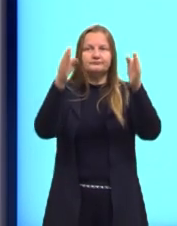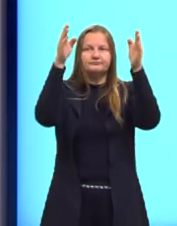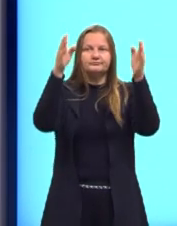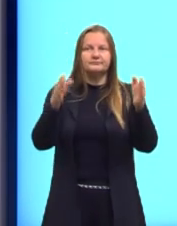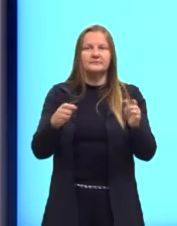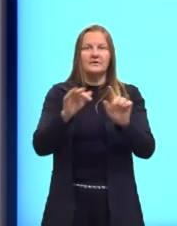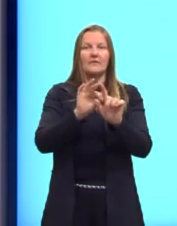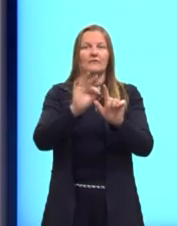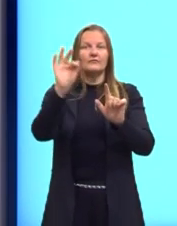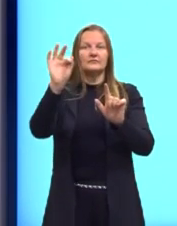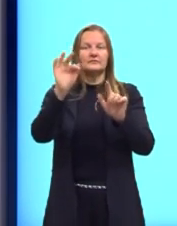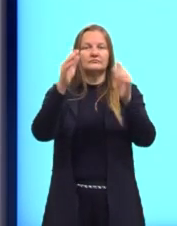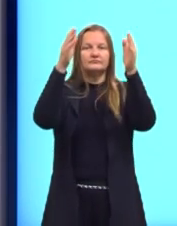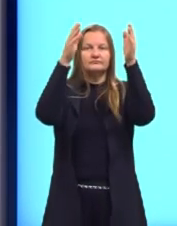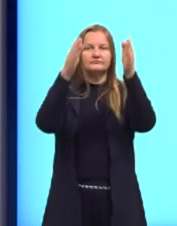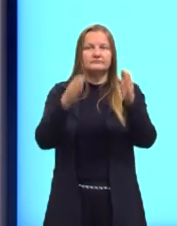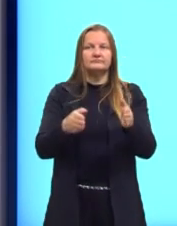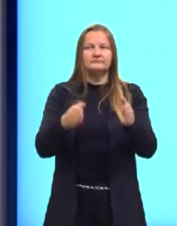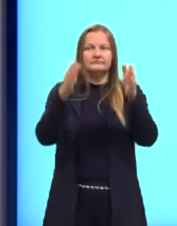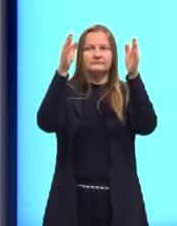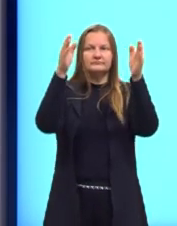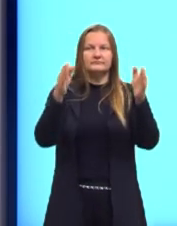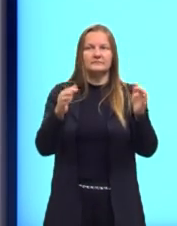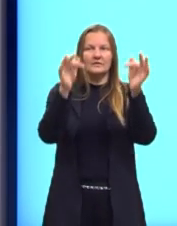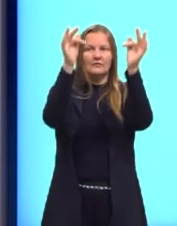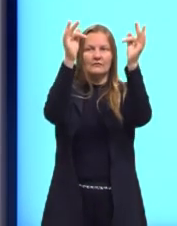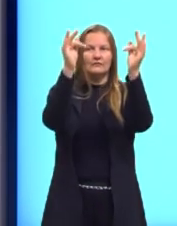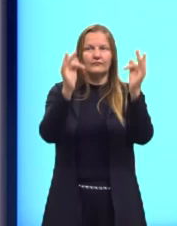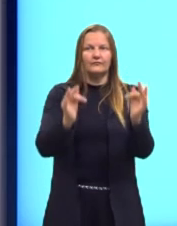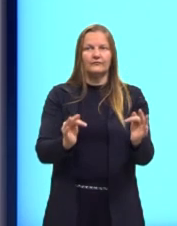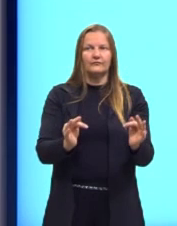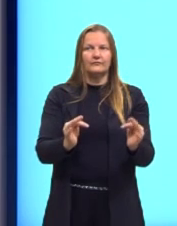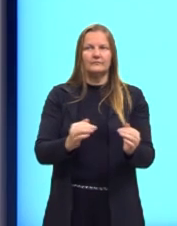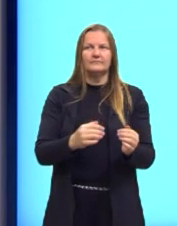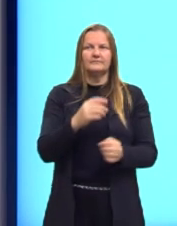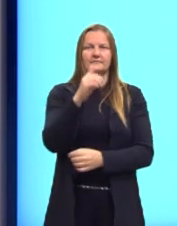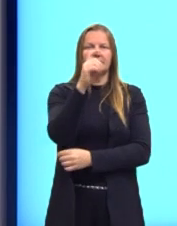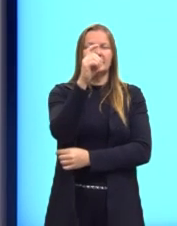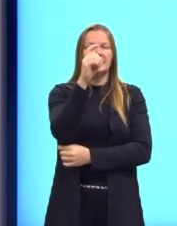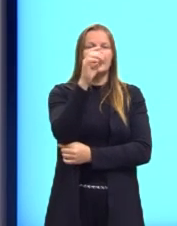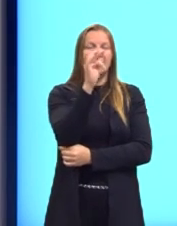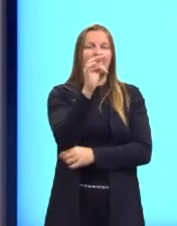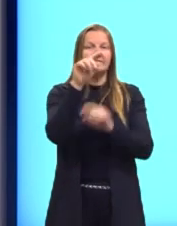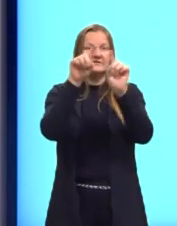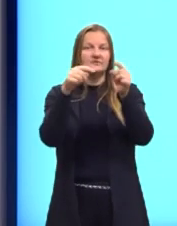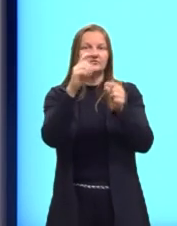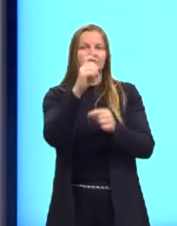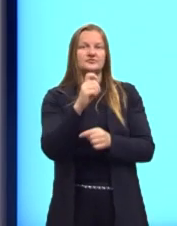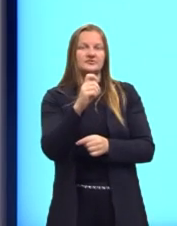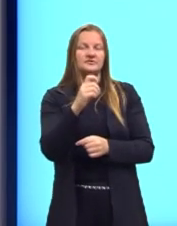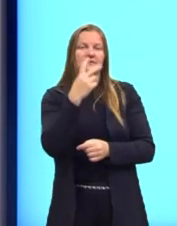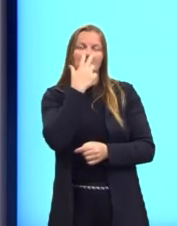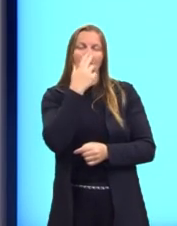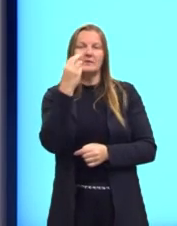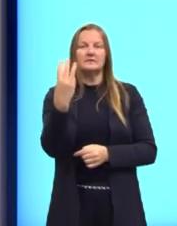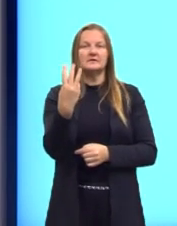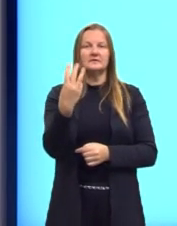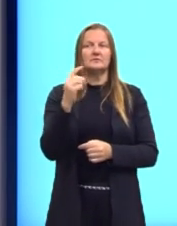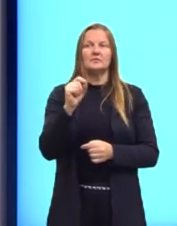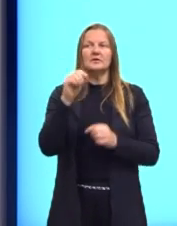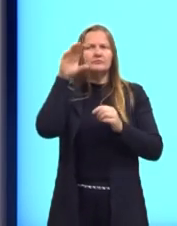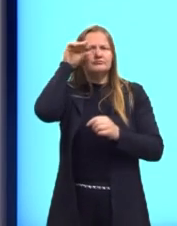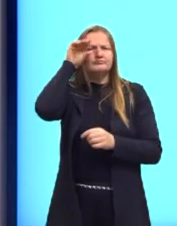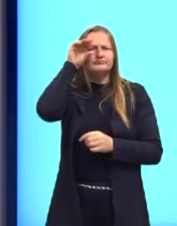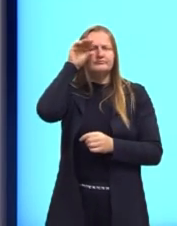constante. Então, aqui nós temos o exemplo onde nós temos a f de x igual a 3. O que que nós conseguimos